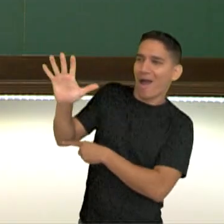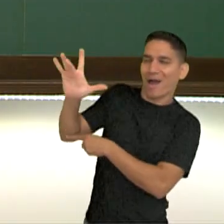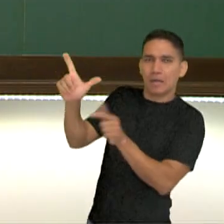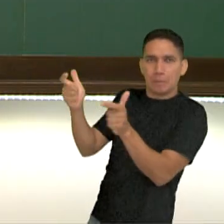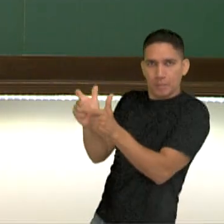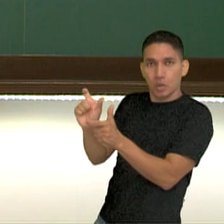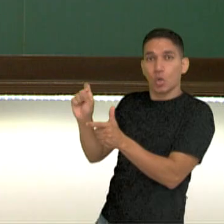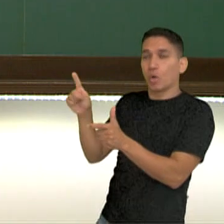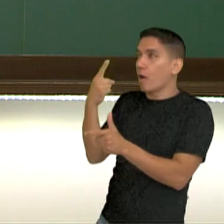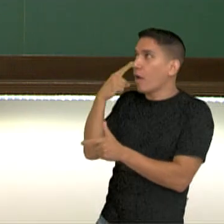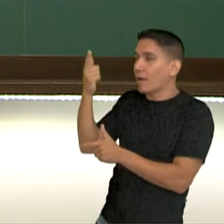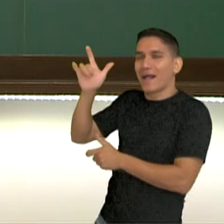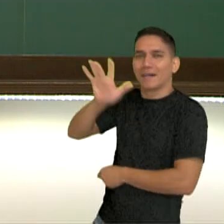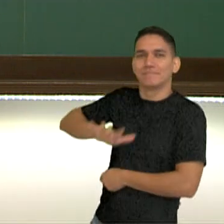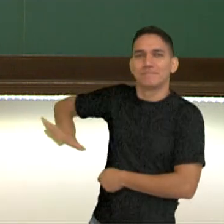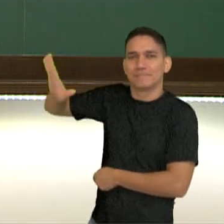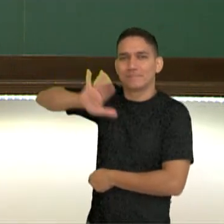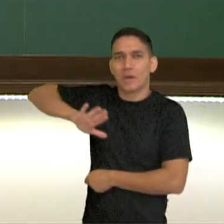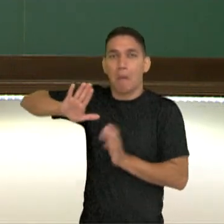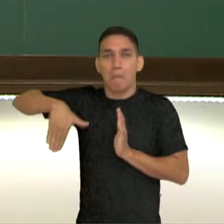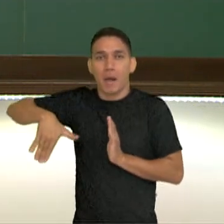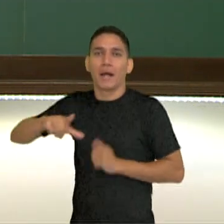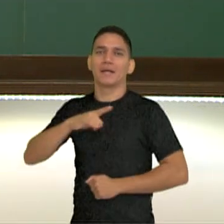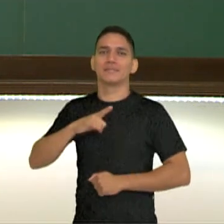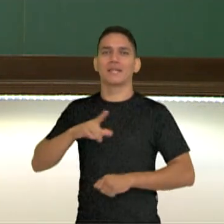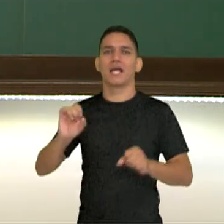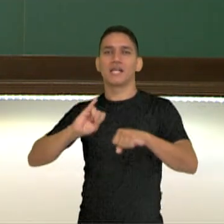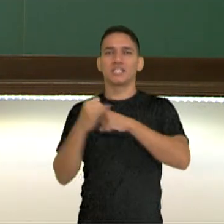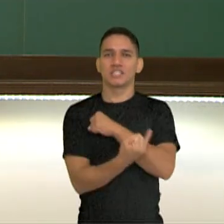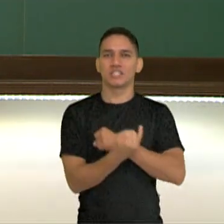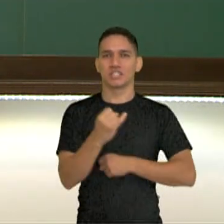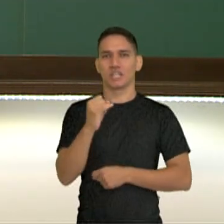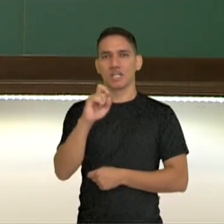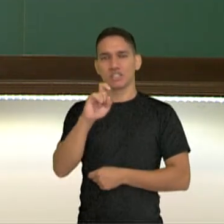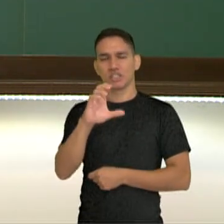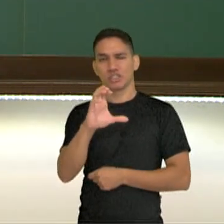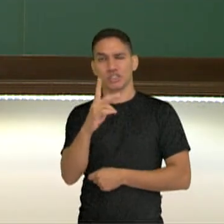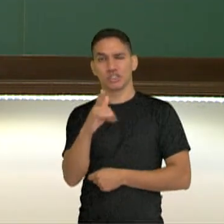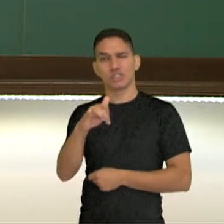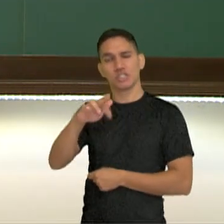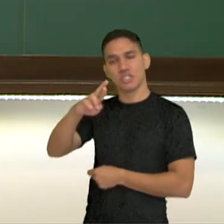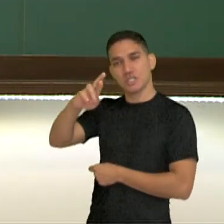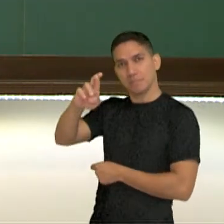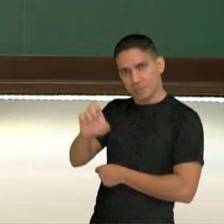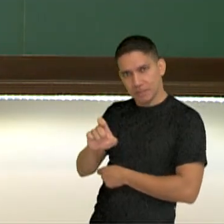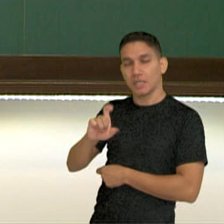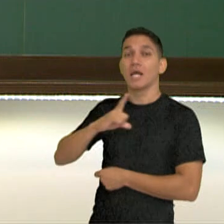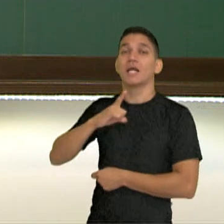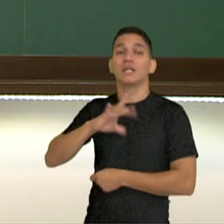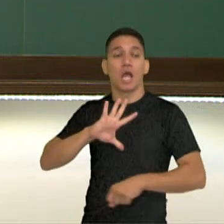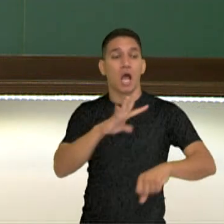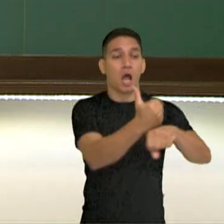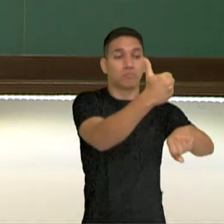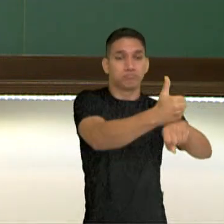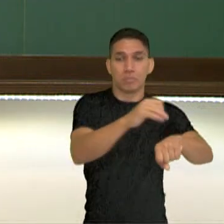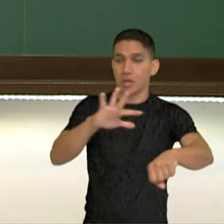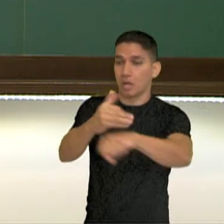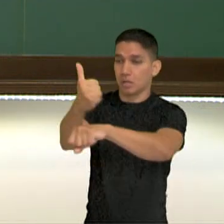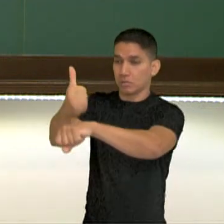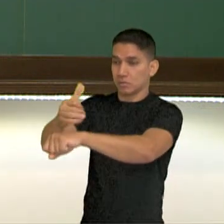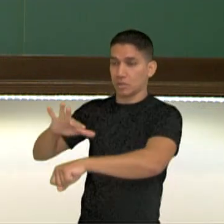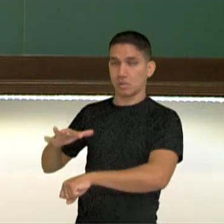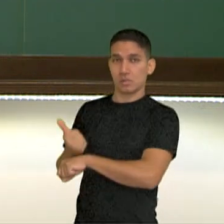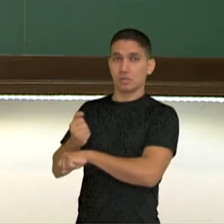ocupando aí toda essa região litorânea e a ilha de Chipre. Também vão estabelecer colônias no norte da